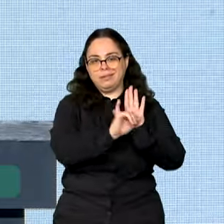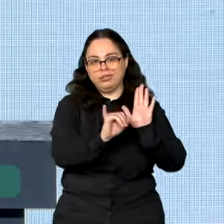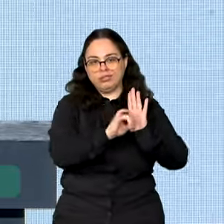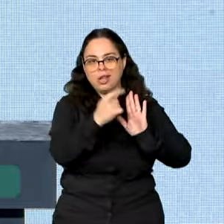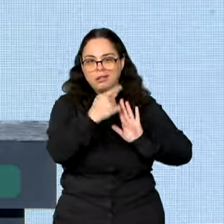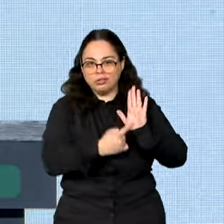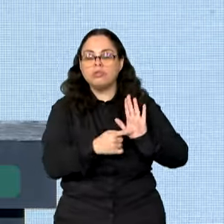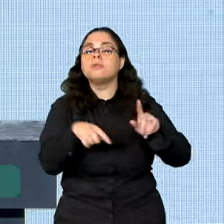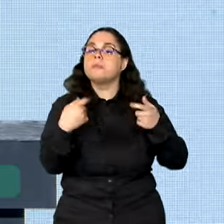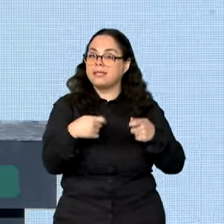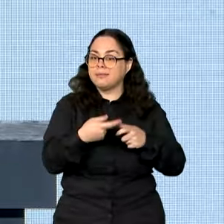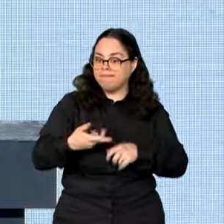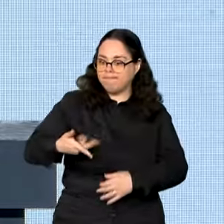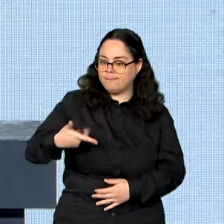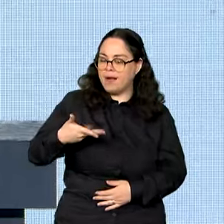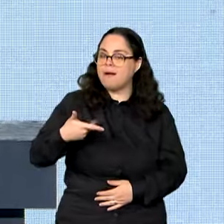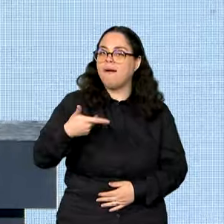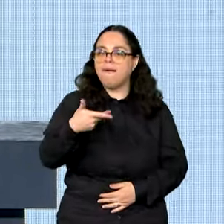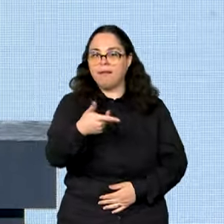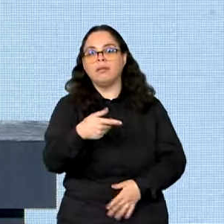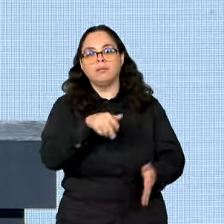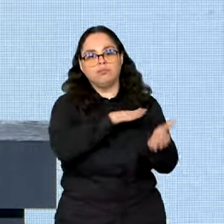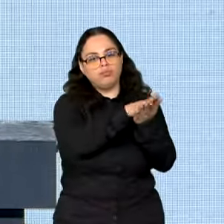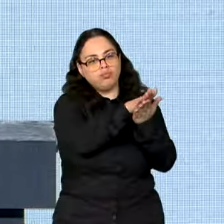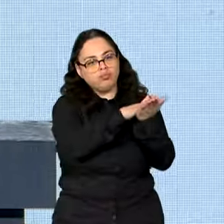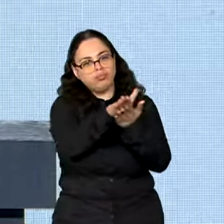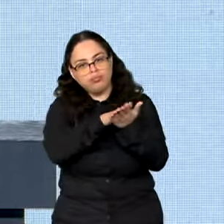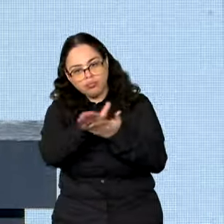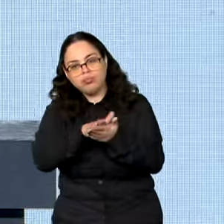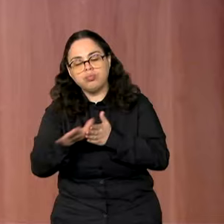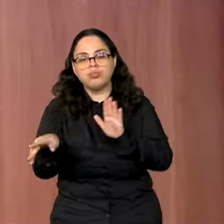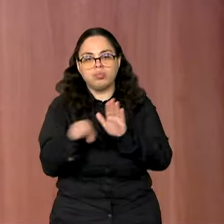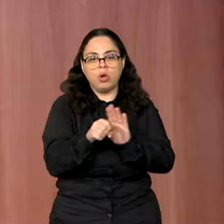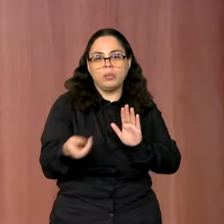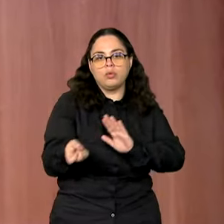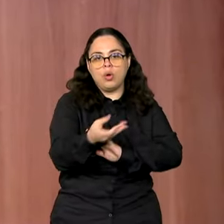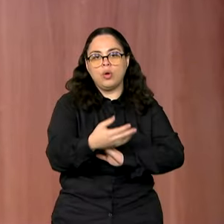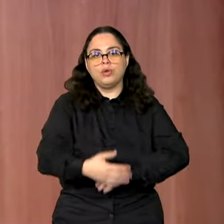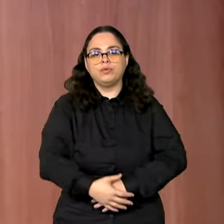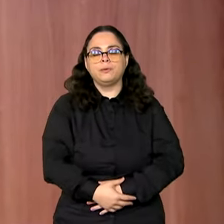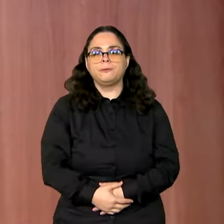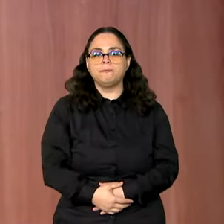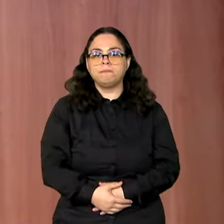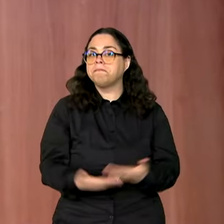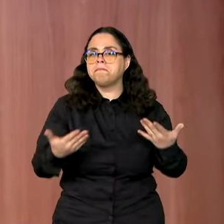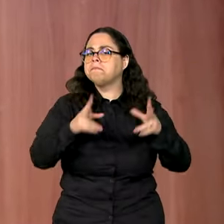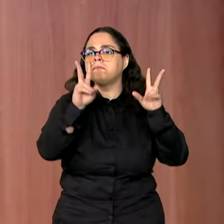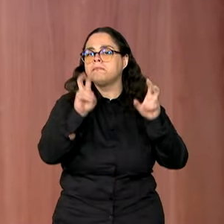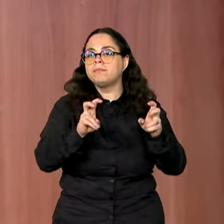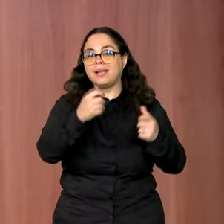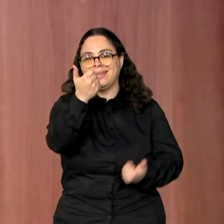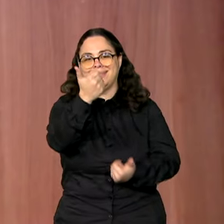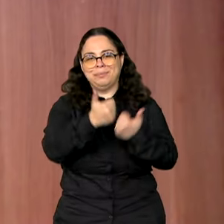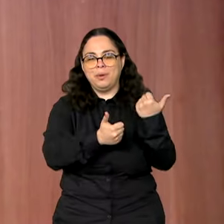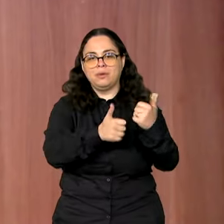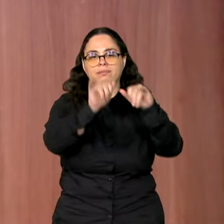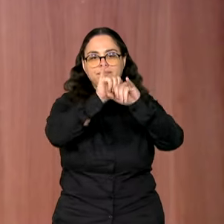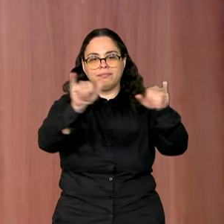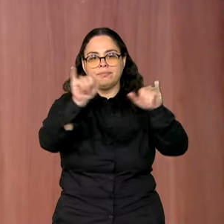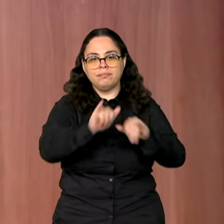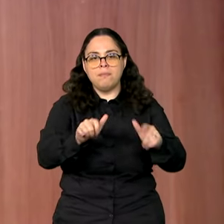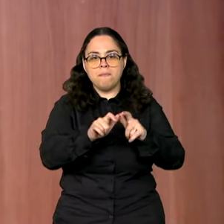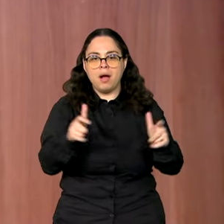obviamente para isso precisamos acelerar muito a emissão das novas carteiras. O assunto agora é o esporte. Foi